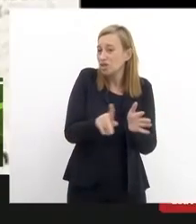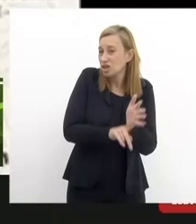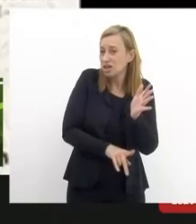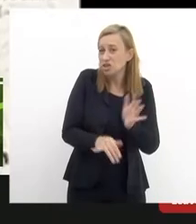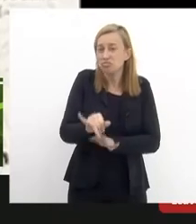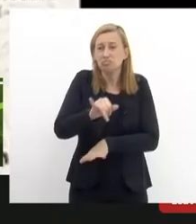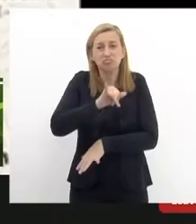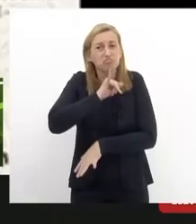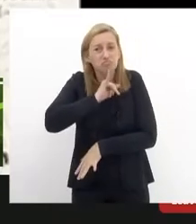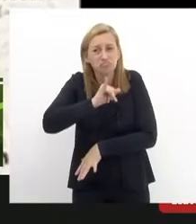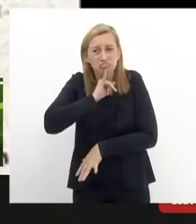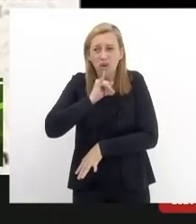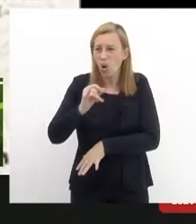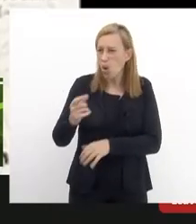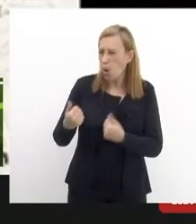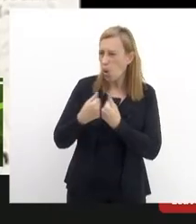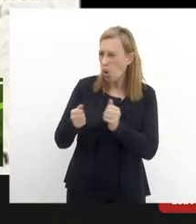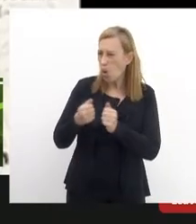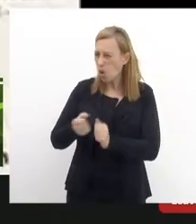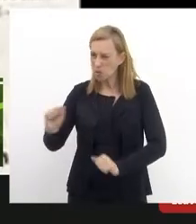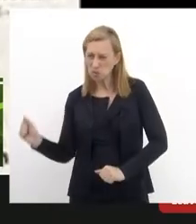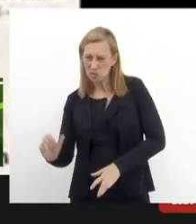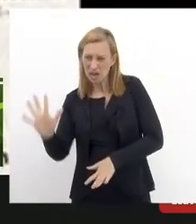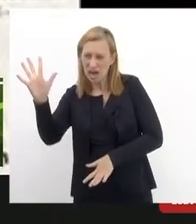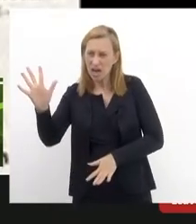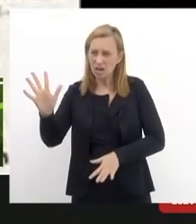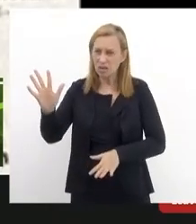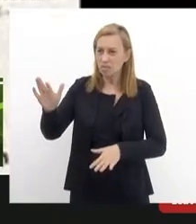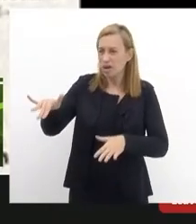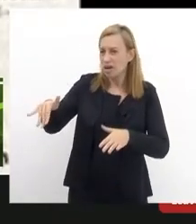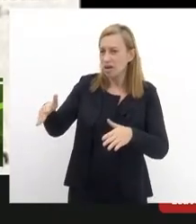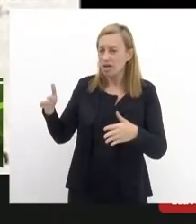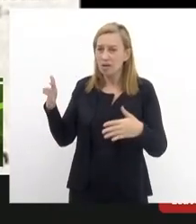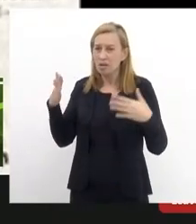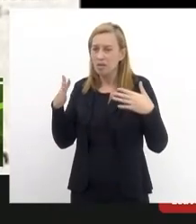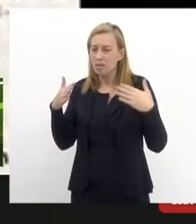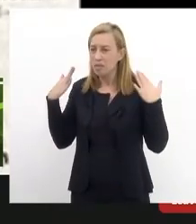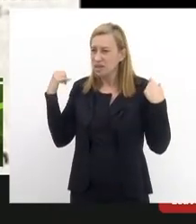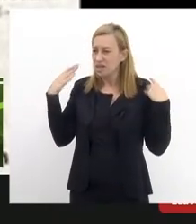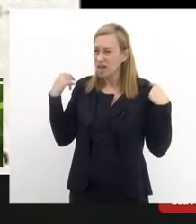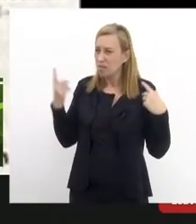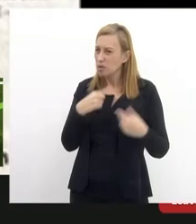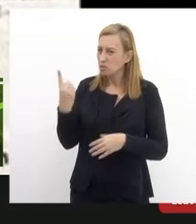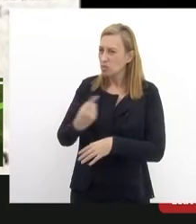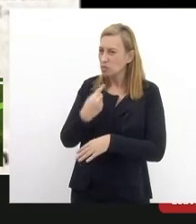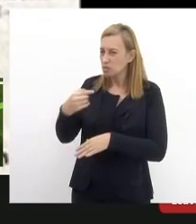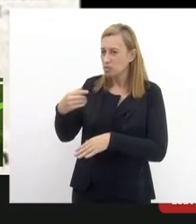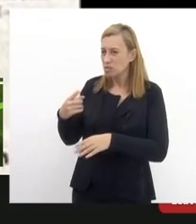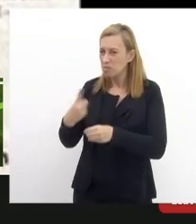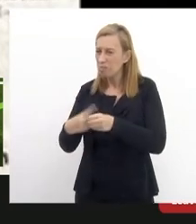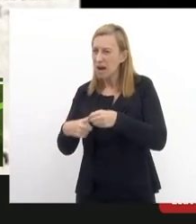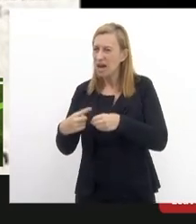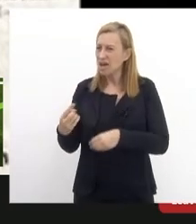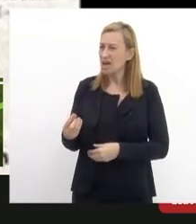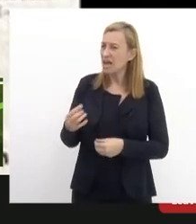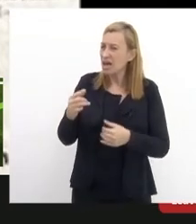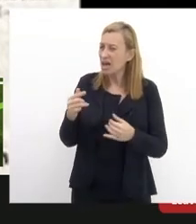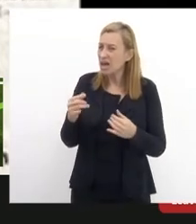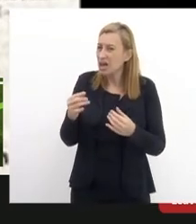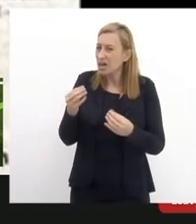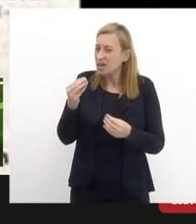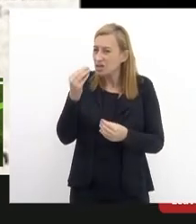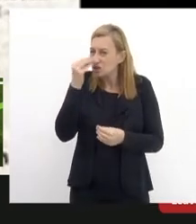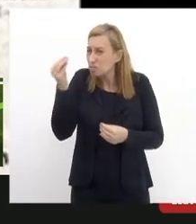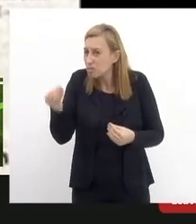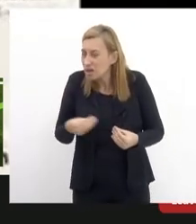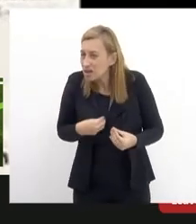tarifa de ônibus cara para percorrer nosso bairro querem nos humilhar até aceitarmos que o